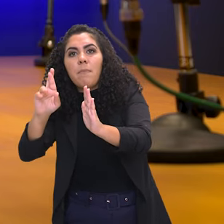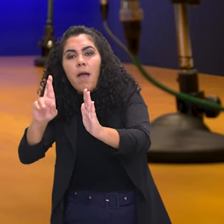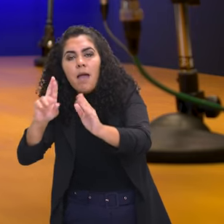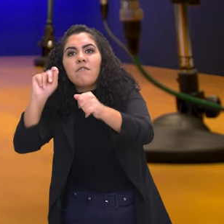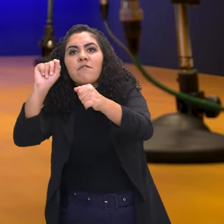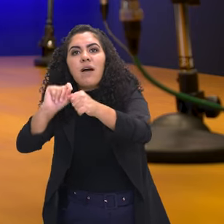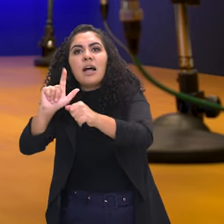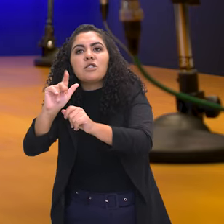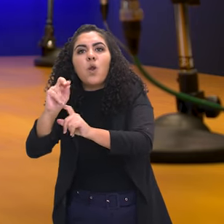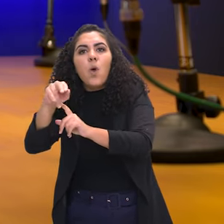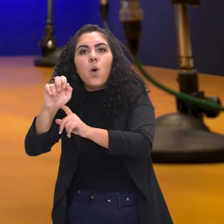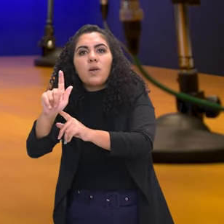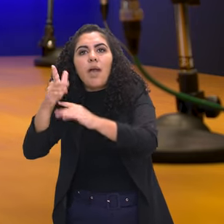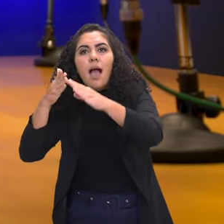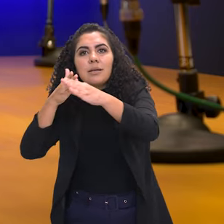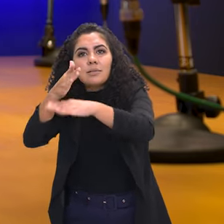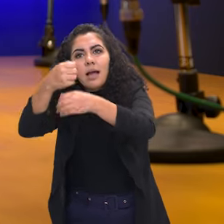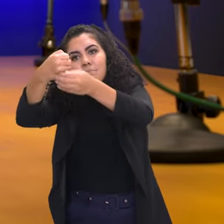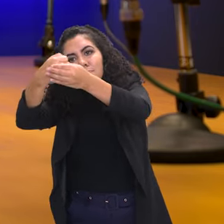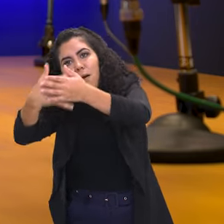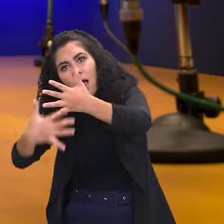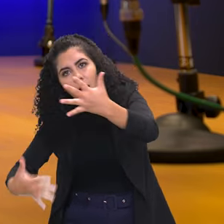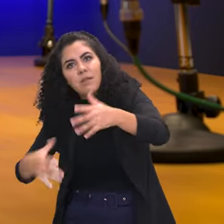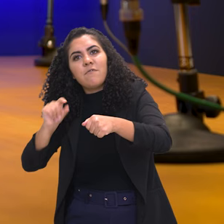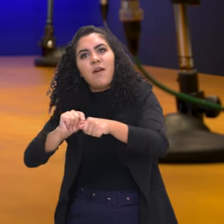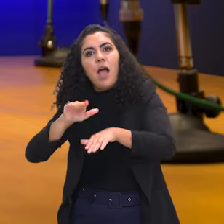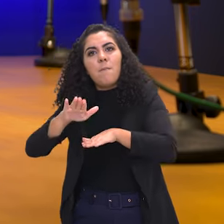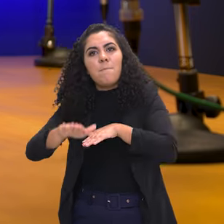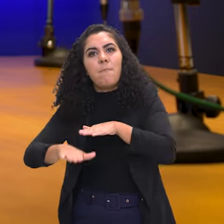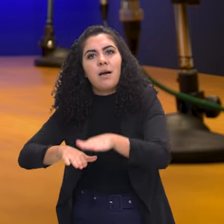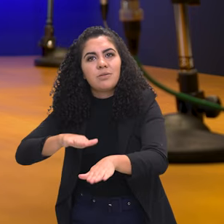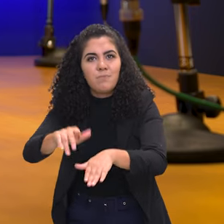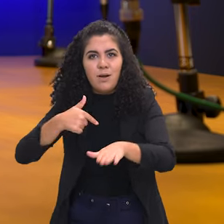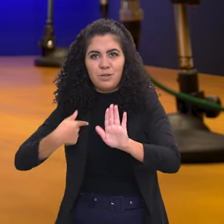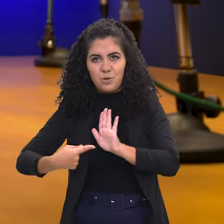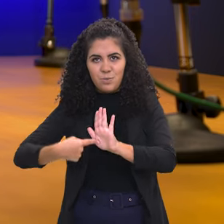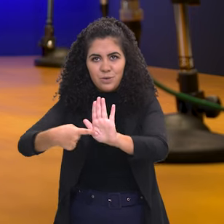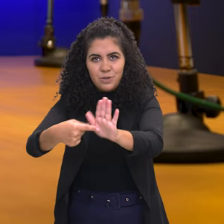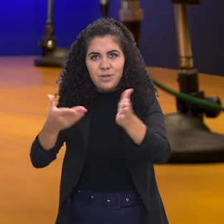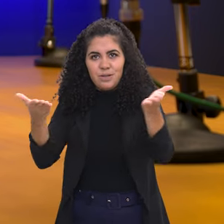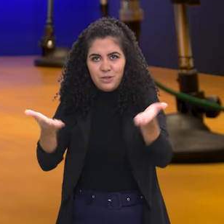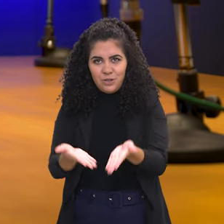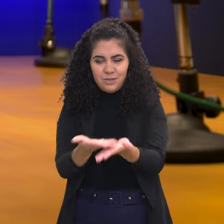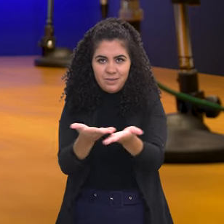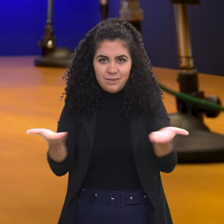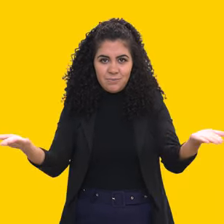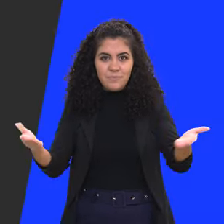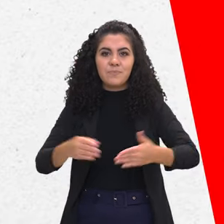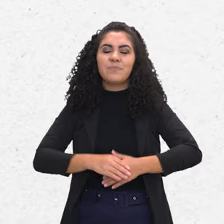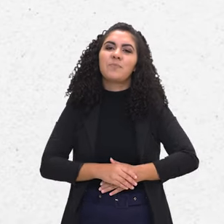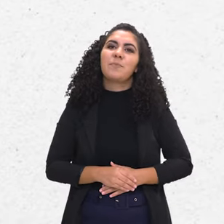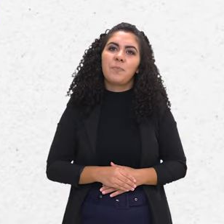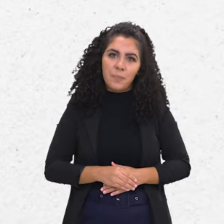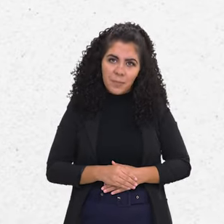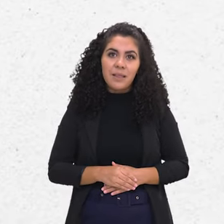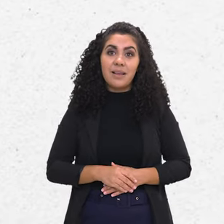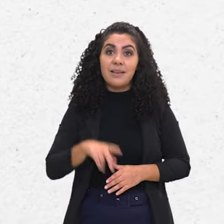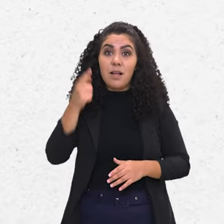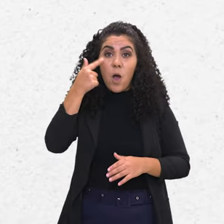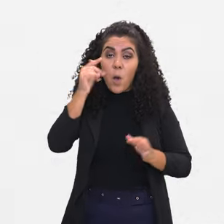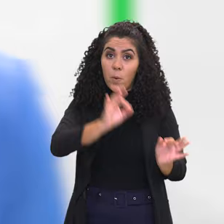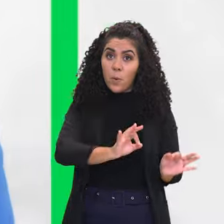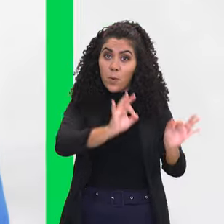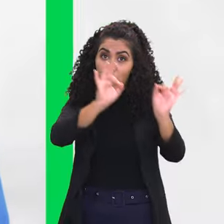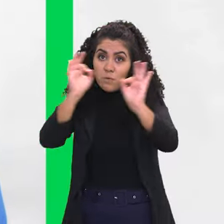E aí sim você vai estar habilitado a fazer todo esse passo a passo para o qual eu fiz com vocês até agora. E tome nota!